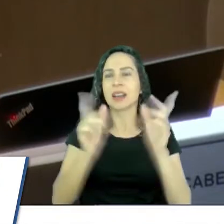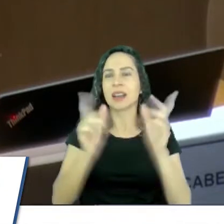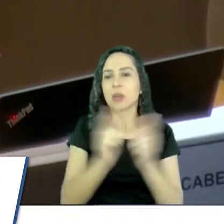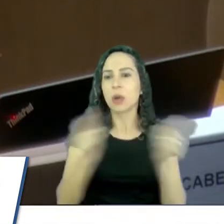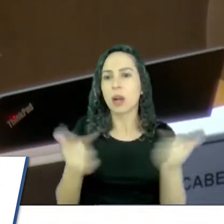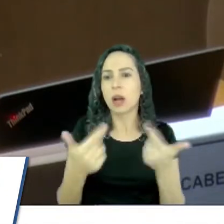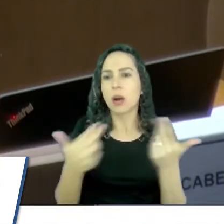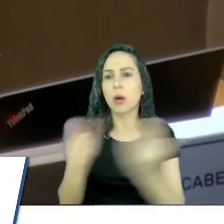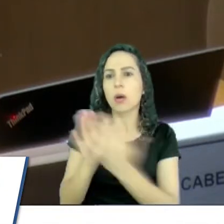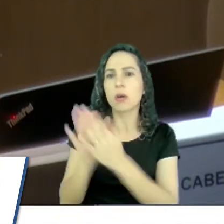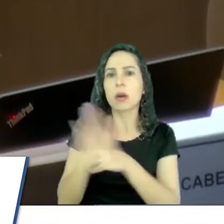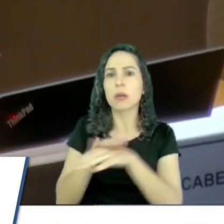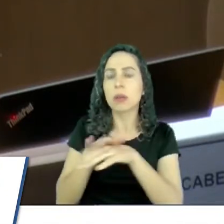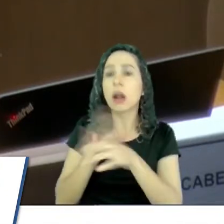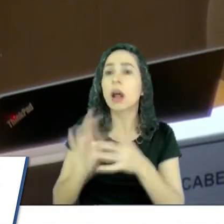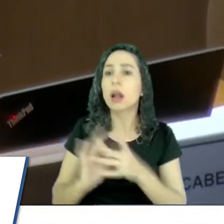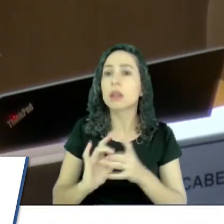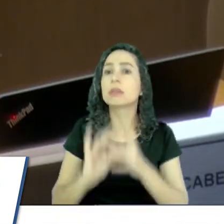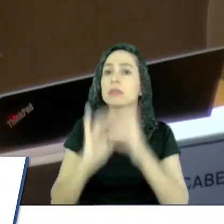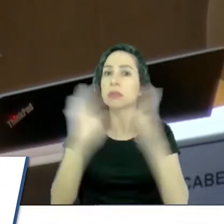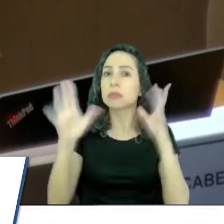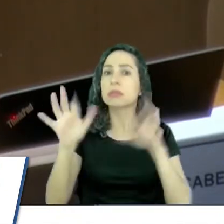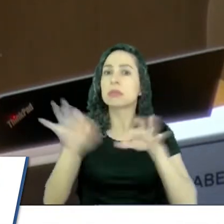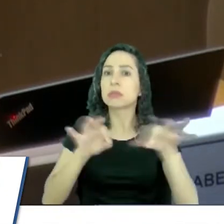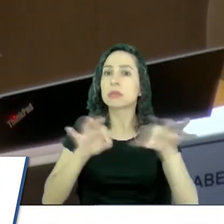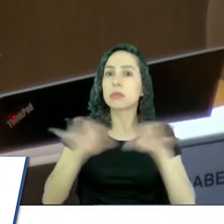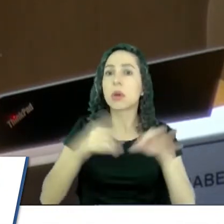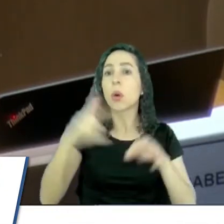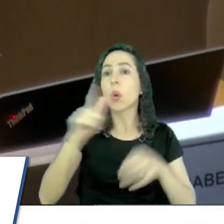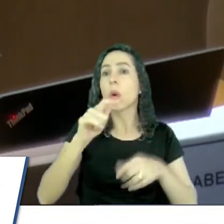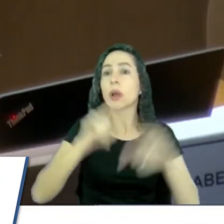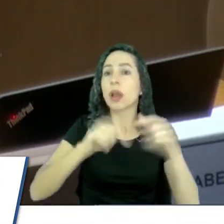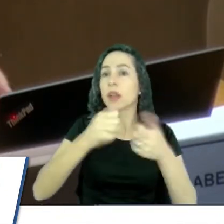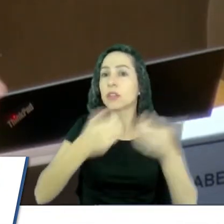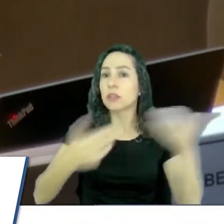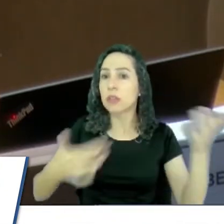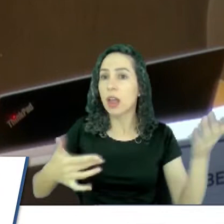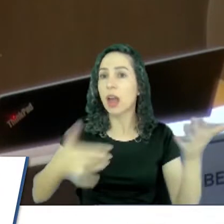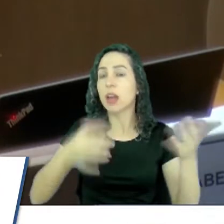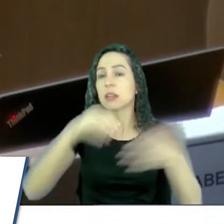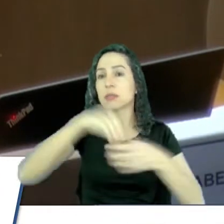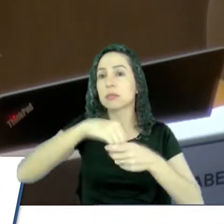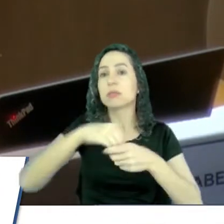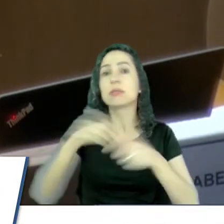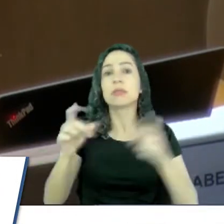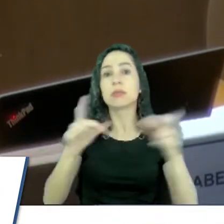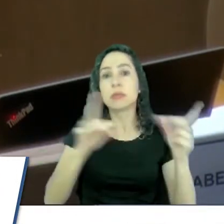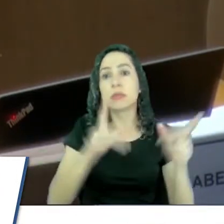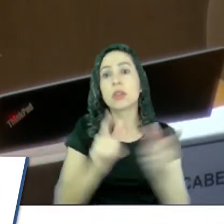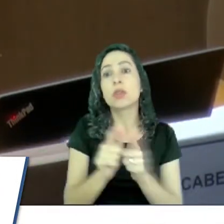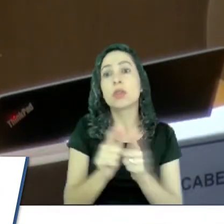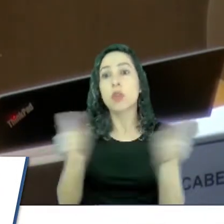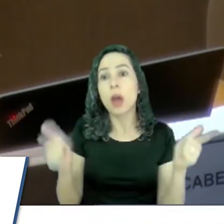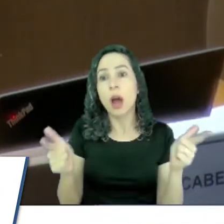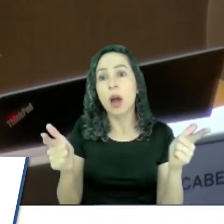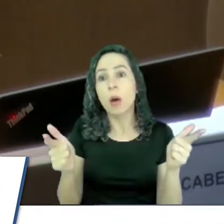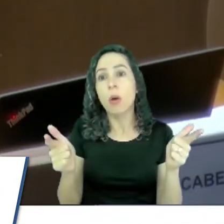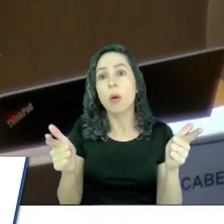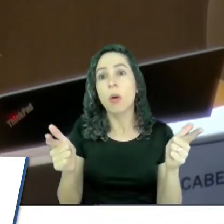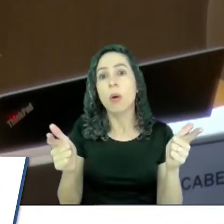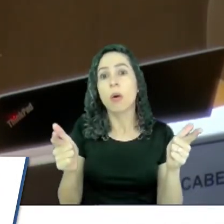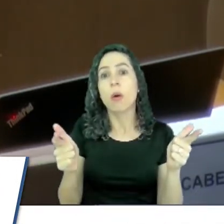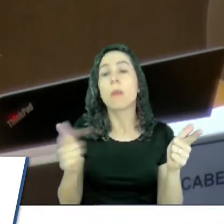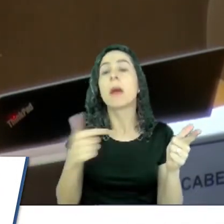foi liberado para montar outras atividades nas bancas de jornal, Deus que acabou o jornal. Agora, montaram,